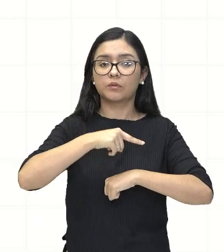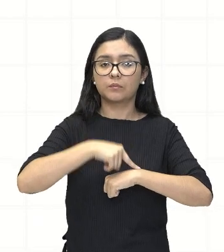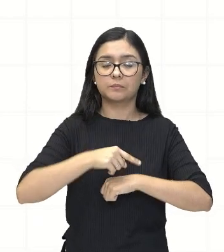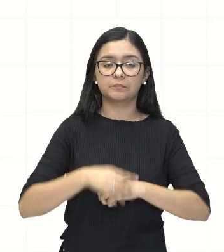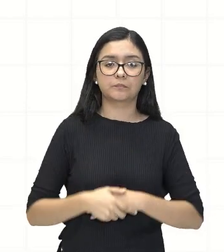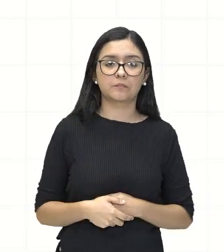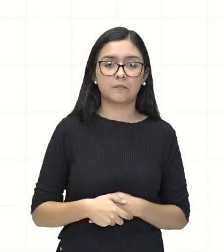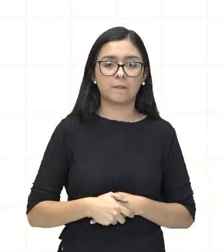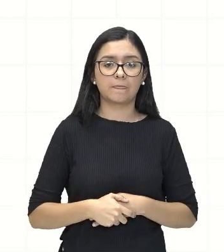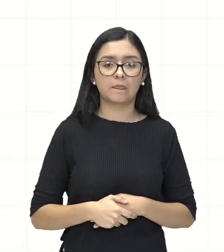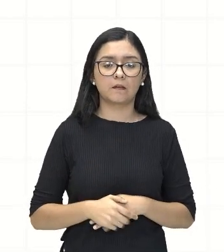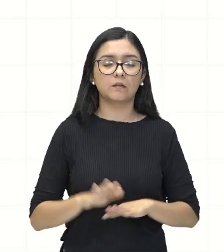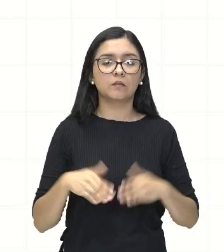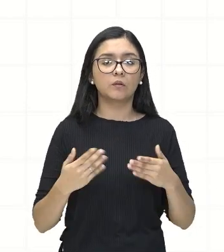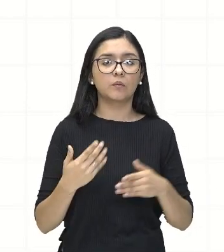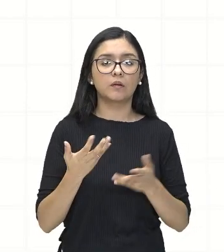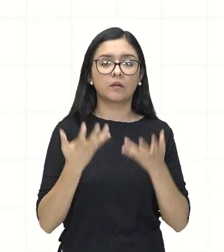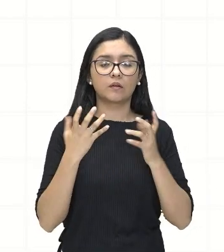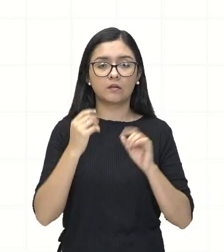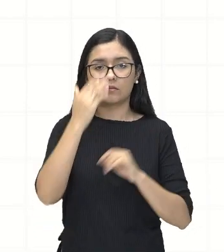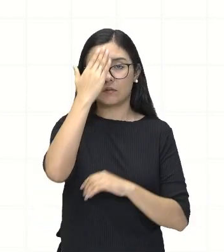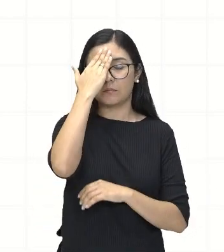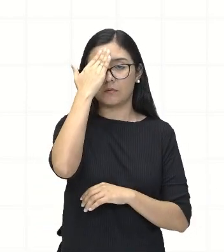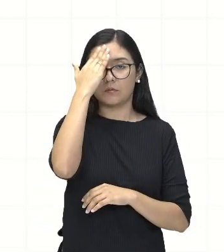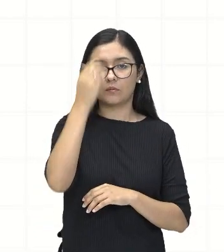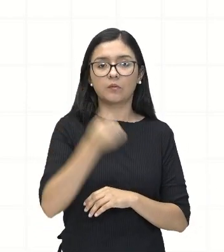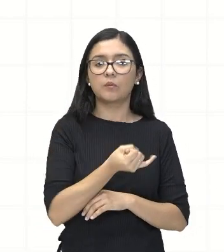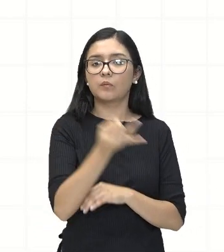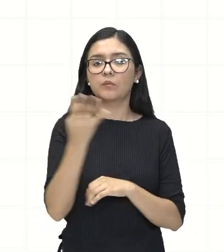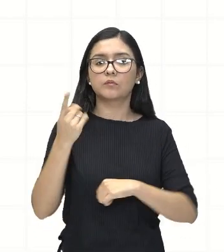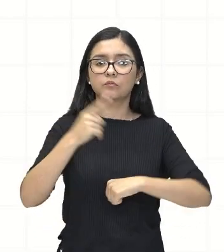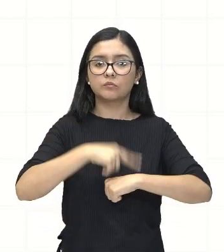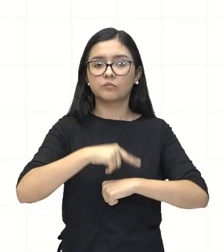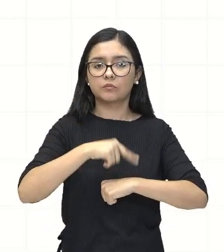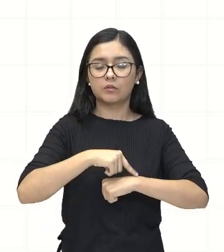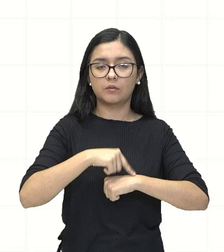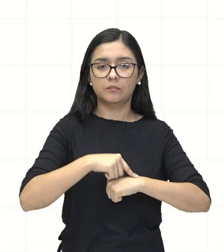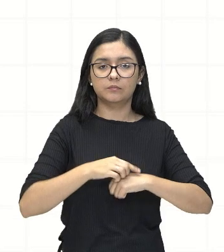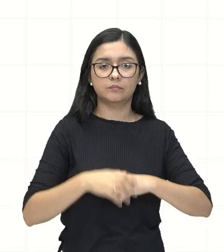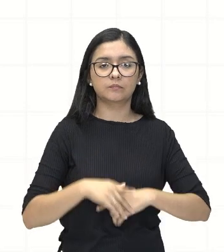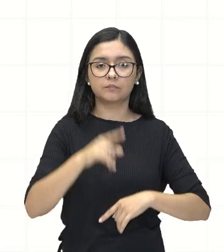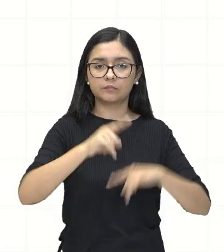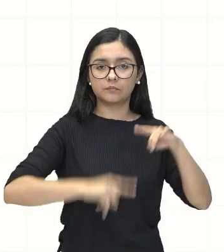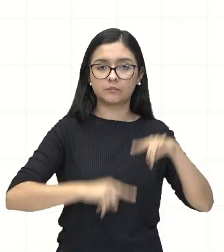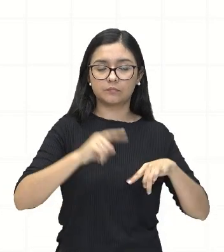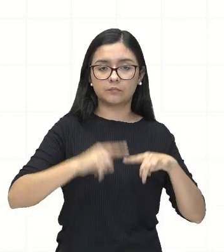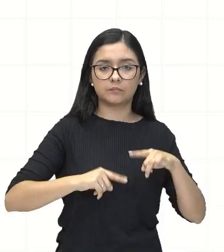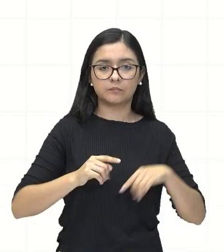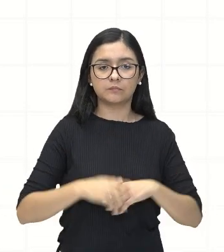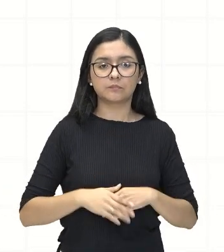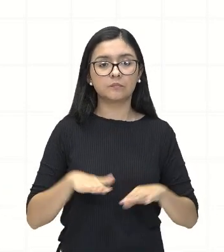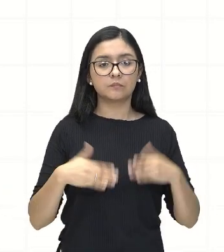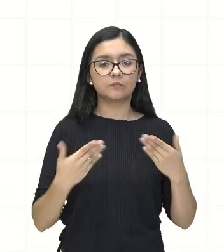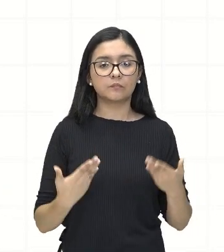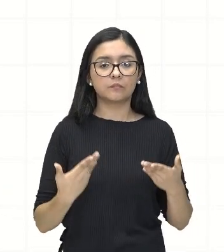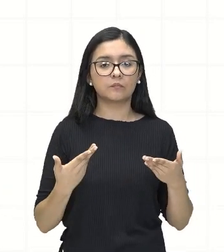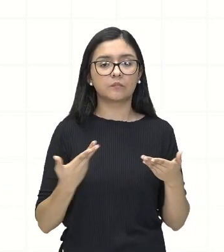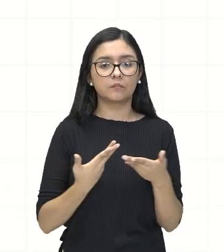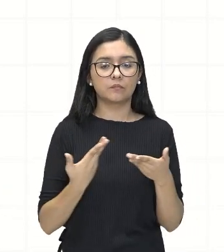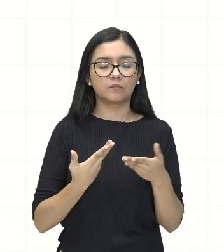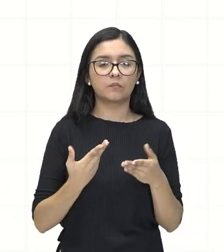seja, por quanto tempo o projétil está no ar? E aí, agora, com os nossos